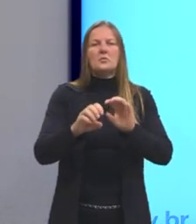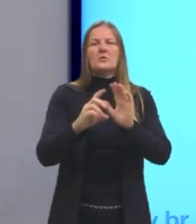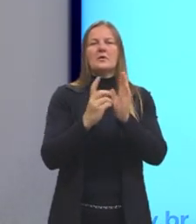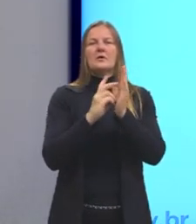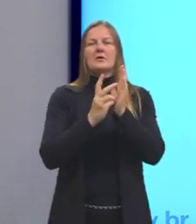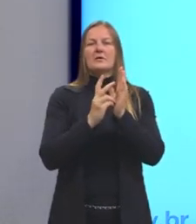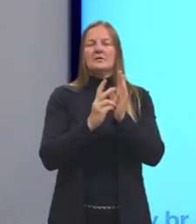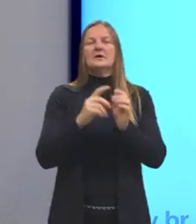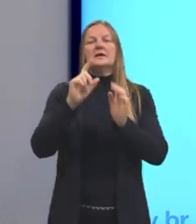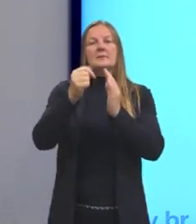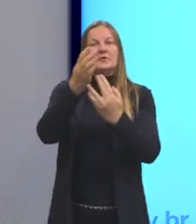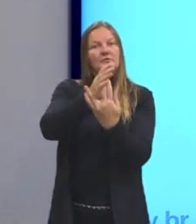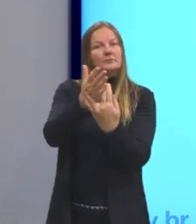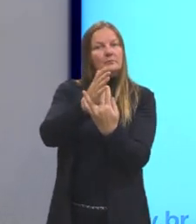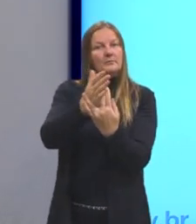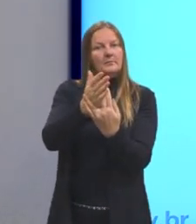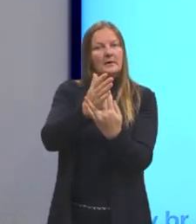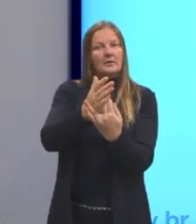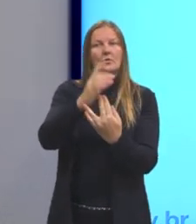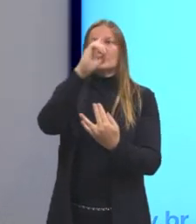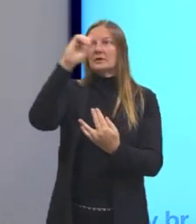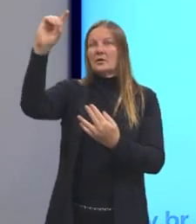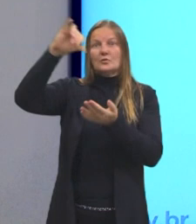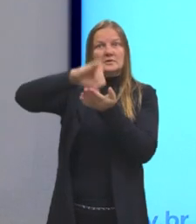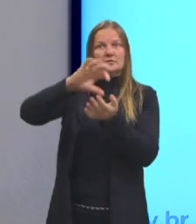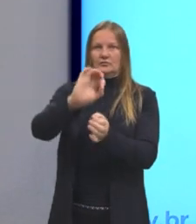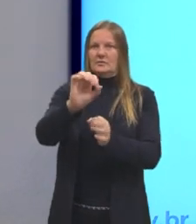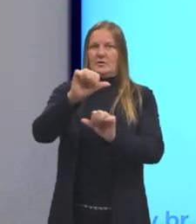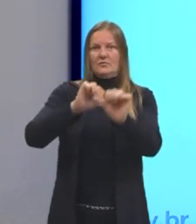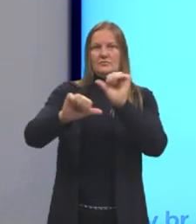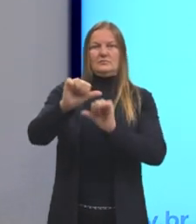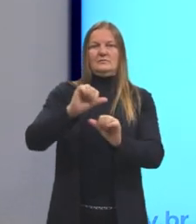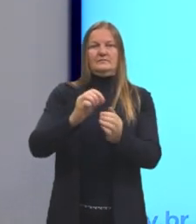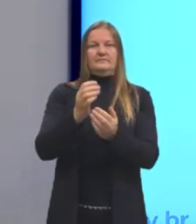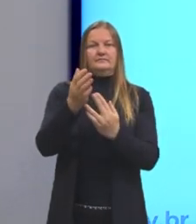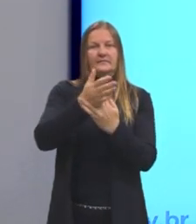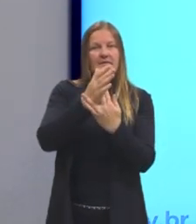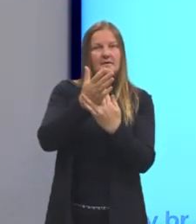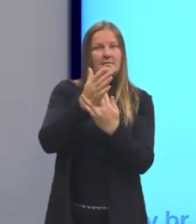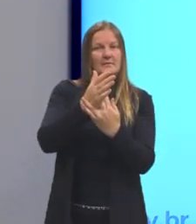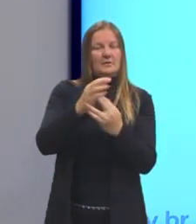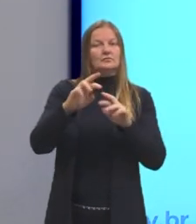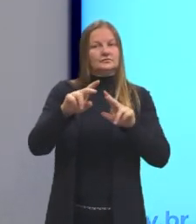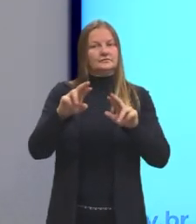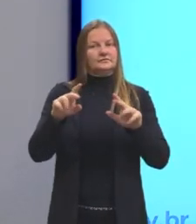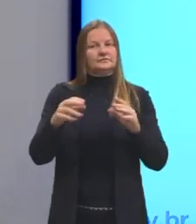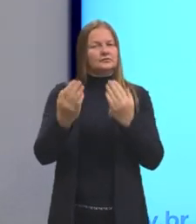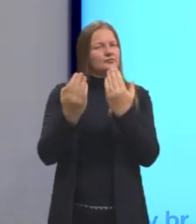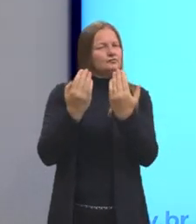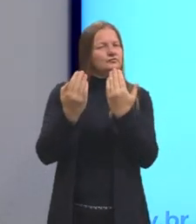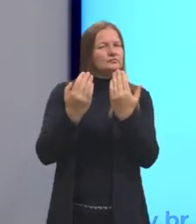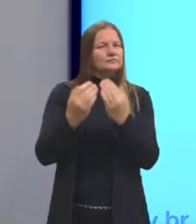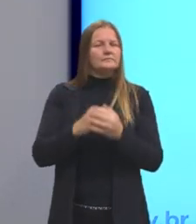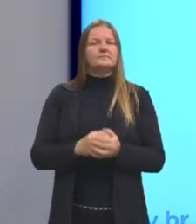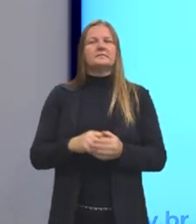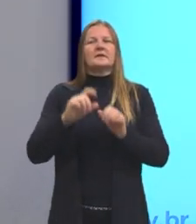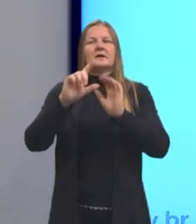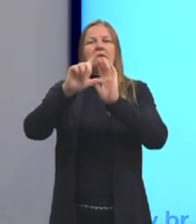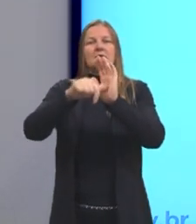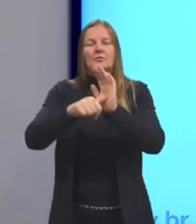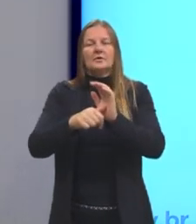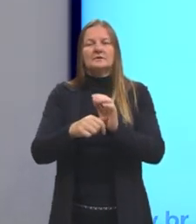para o barroco, onde não é mais Deus o centro de tudo. Isso é colocado em dúvida. E nós vamos para o